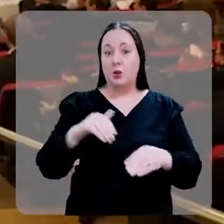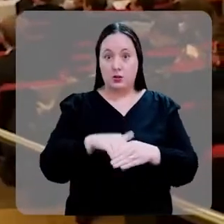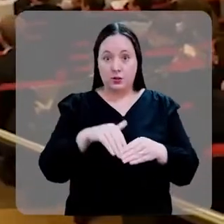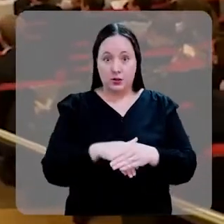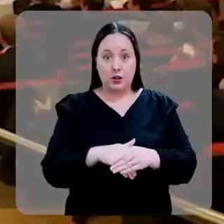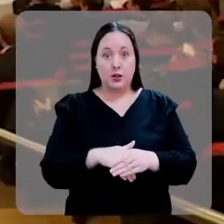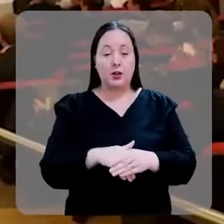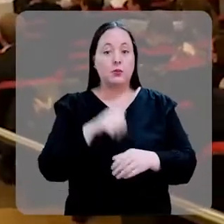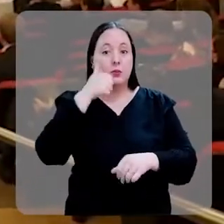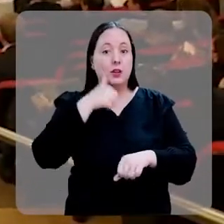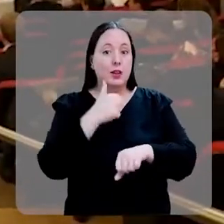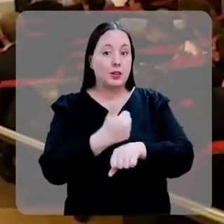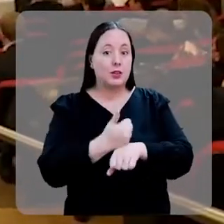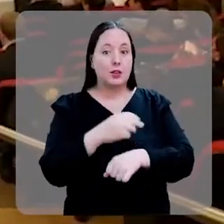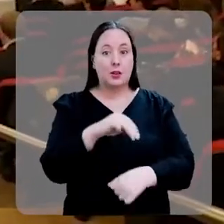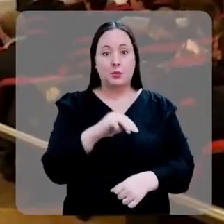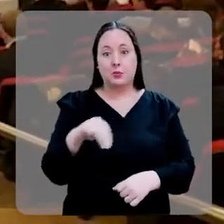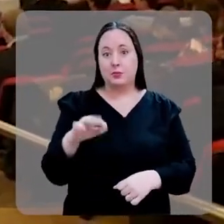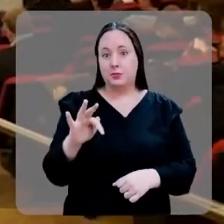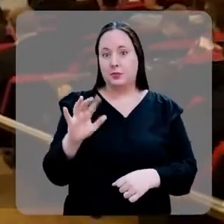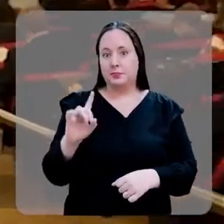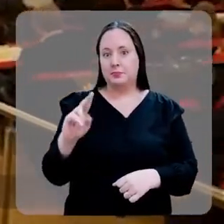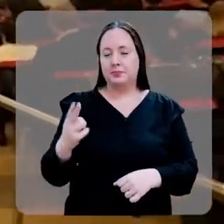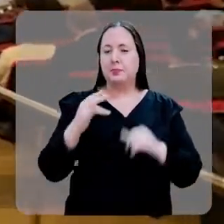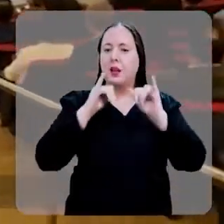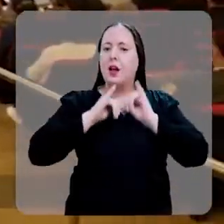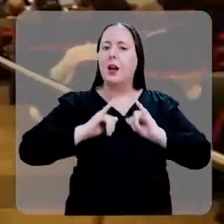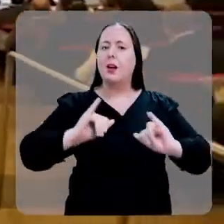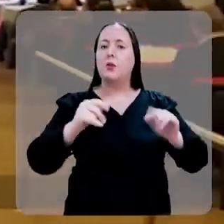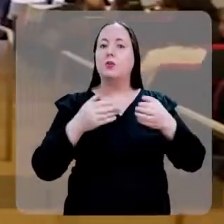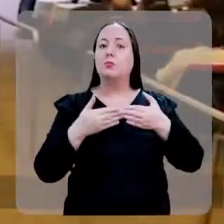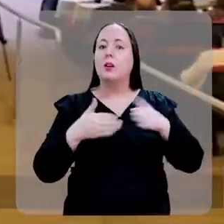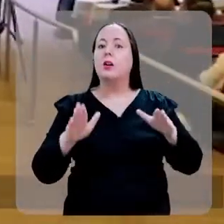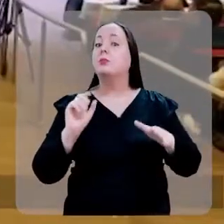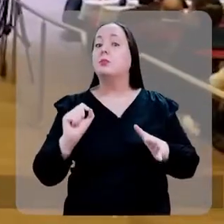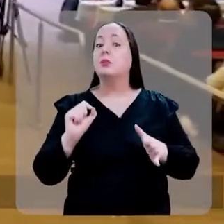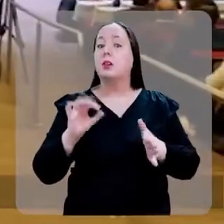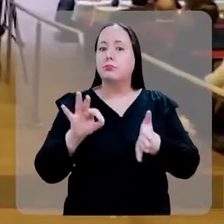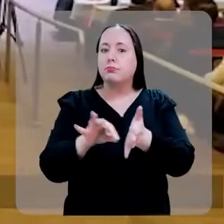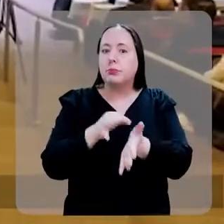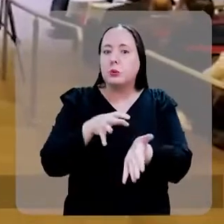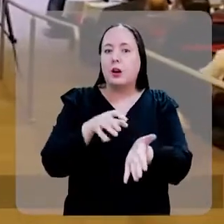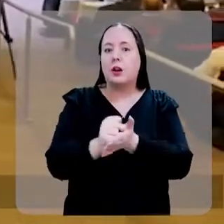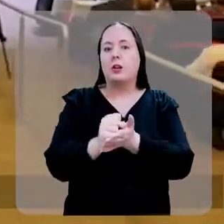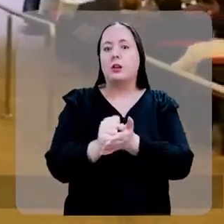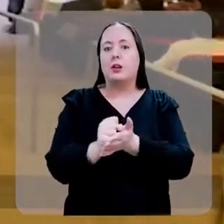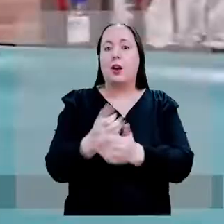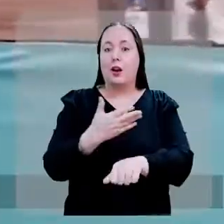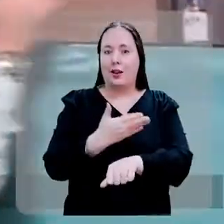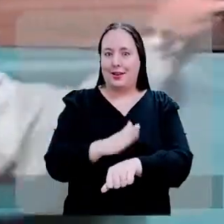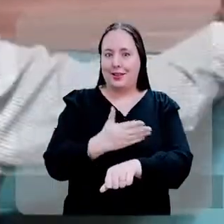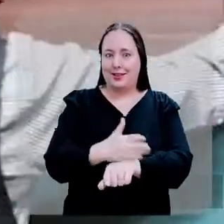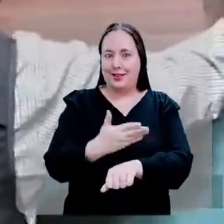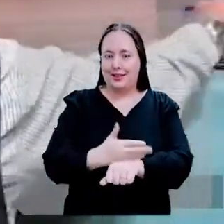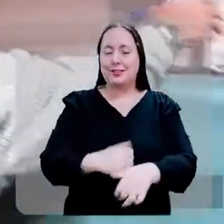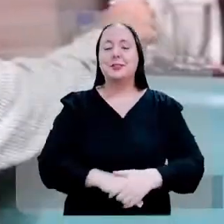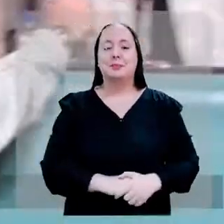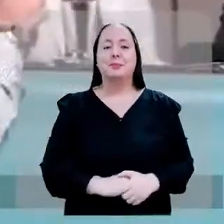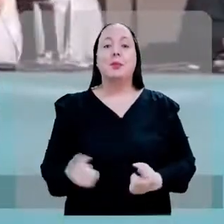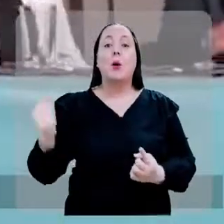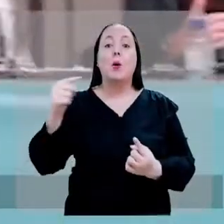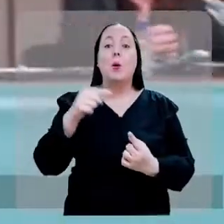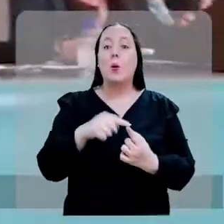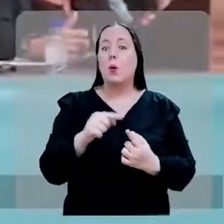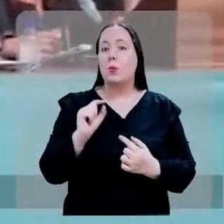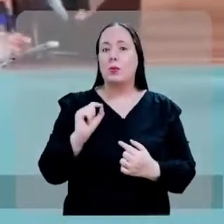em Florianópolis, a titular do MMFDH anunciou a abertura das inscrições para capacitação. A